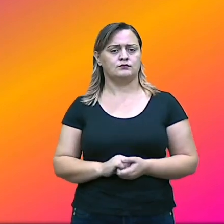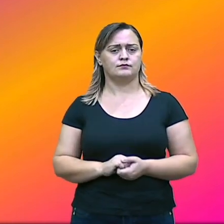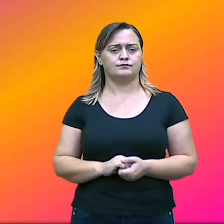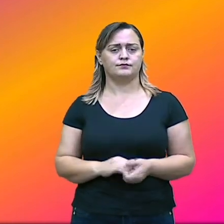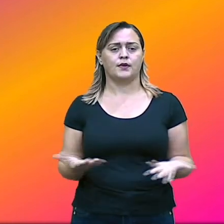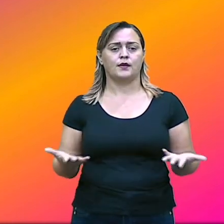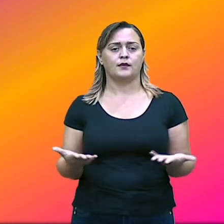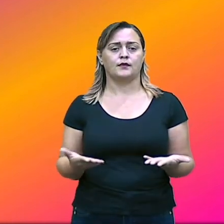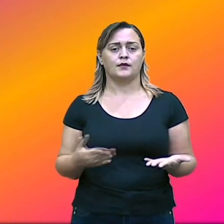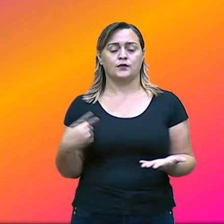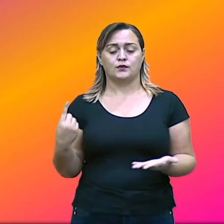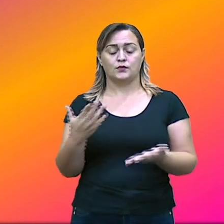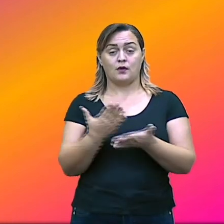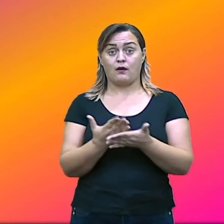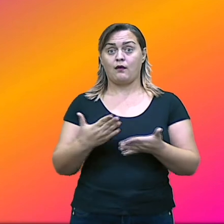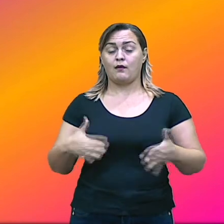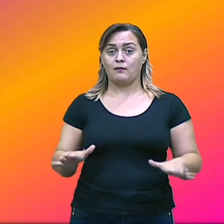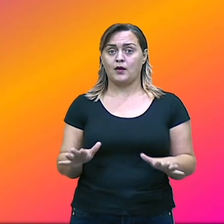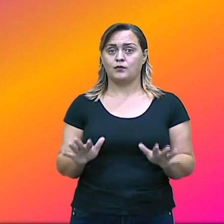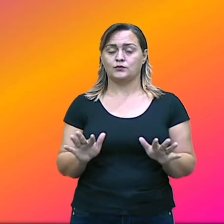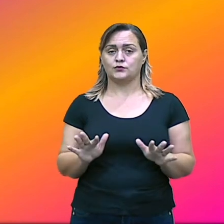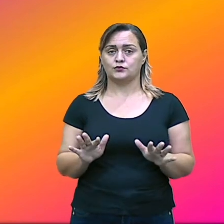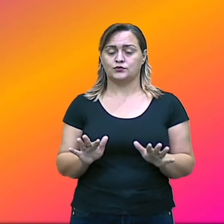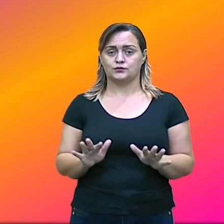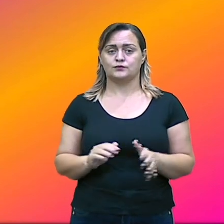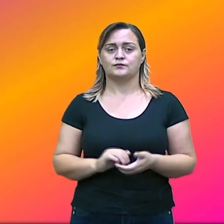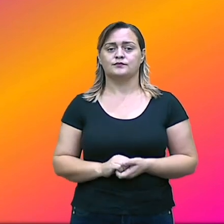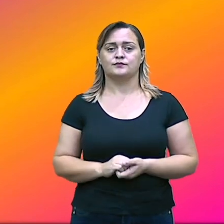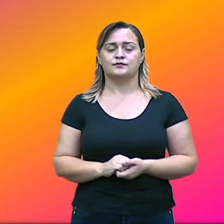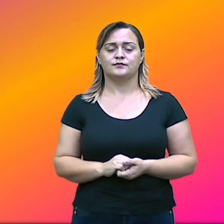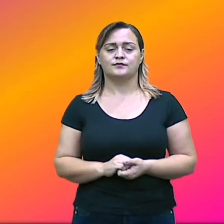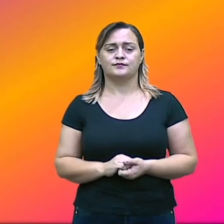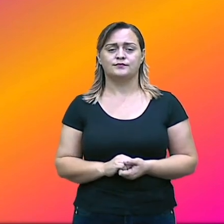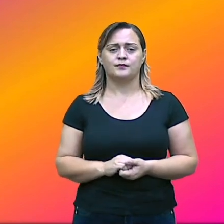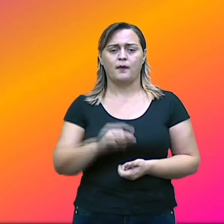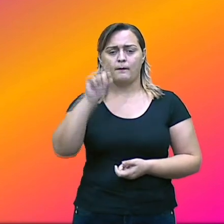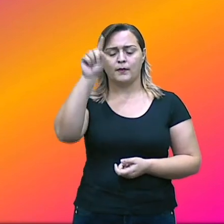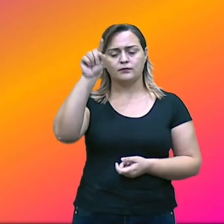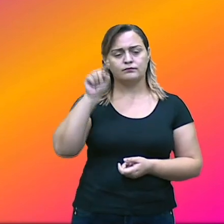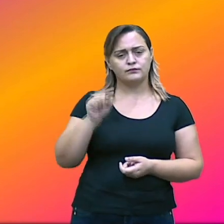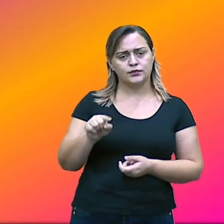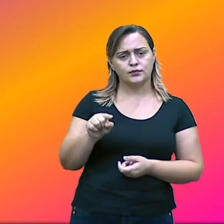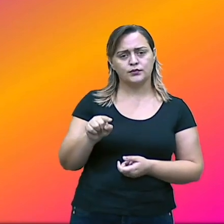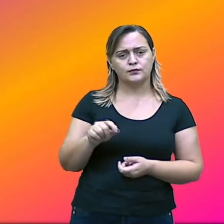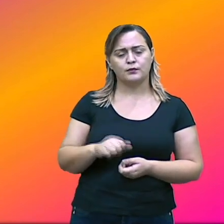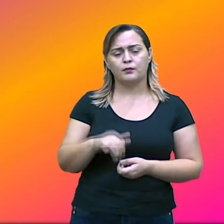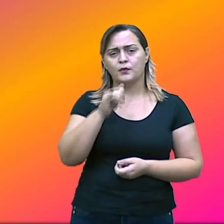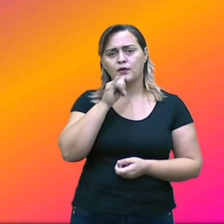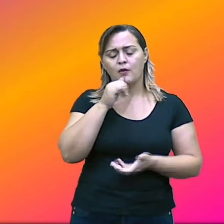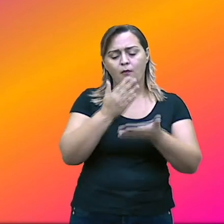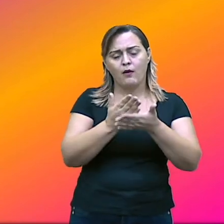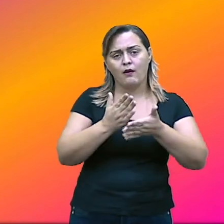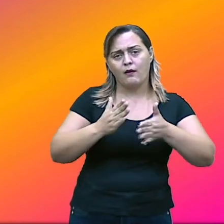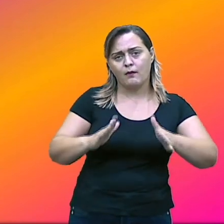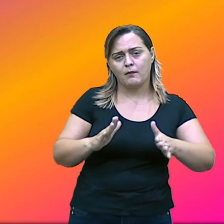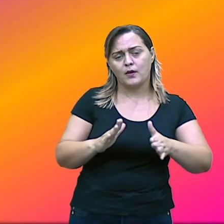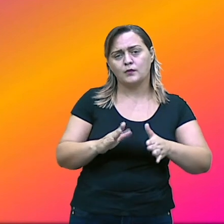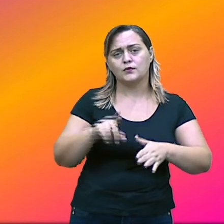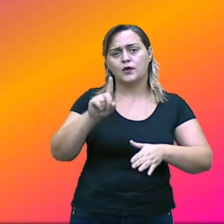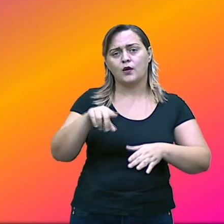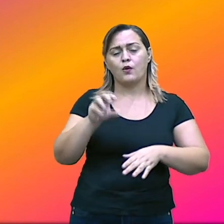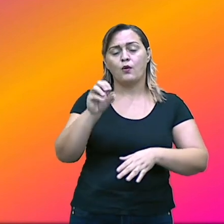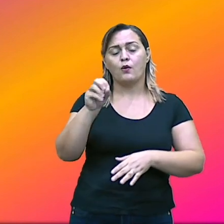Acabamos finalmente. Só que não. A nossa aula não acabou não, tá? Esse Dante. Só mais um pouquinho. Então, acabamos finalmente, é uma